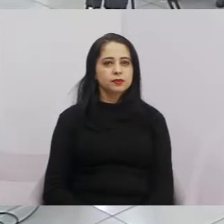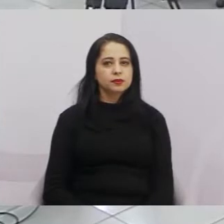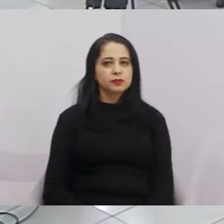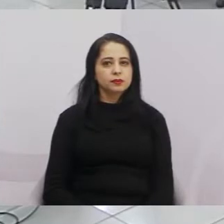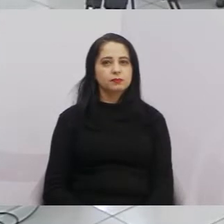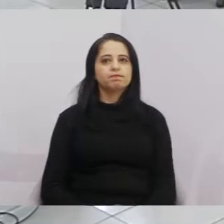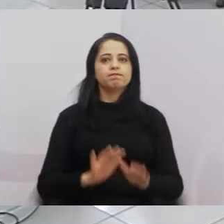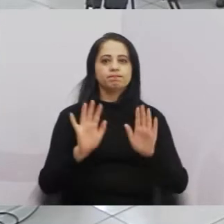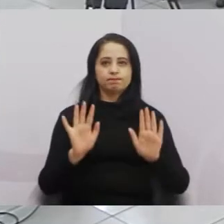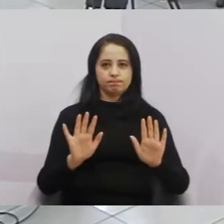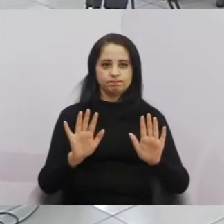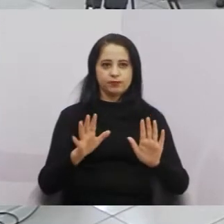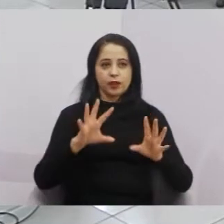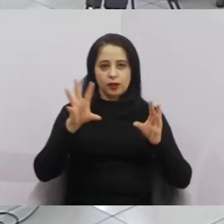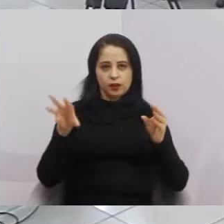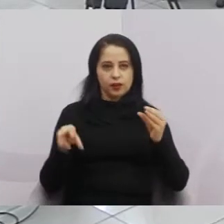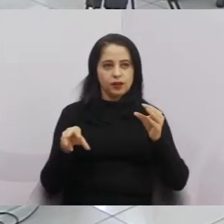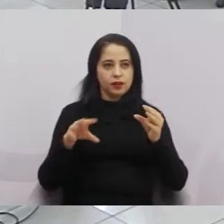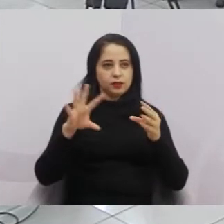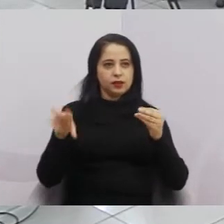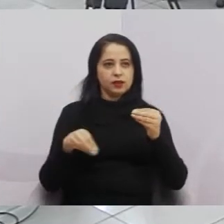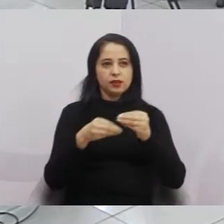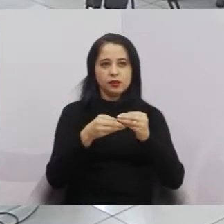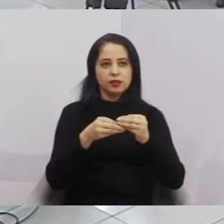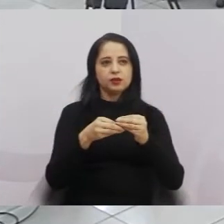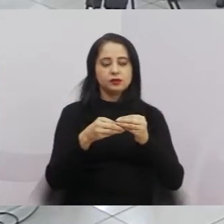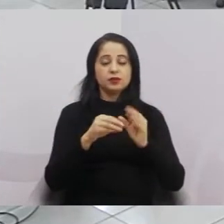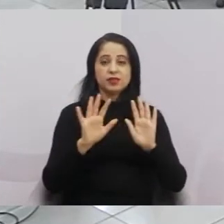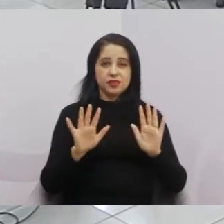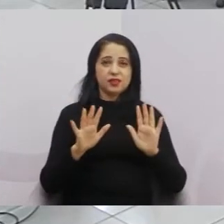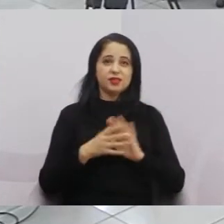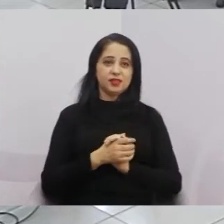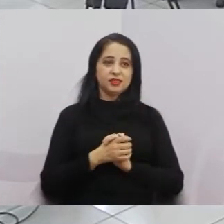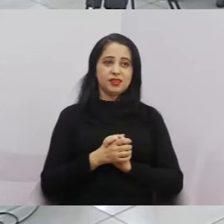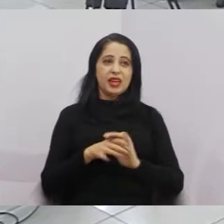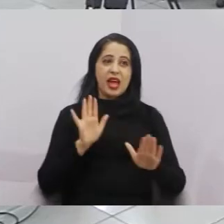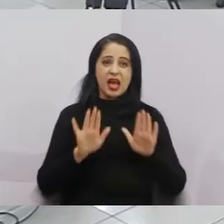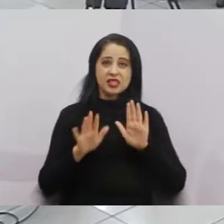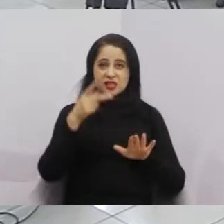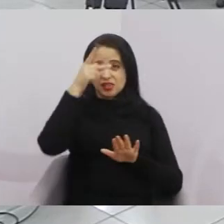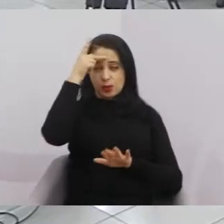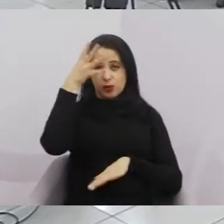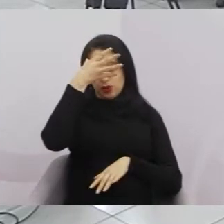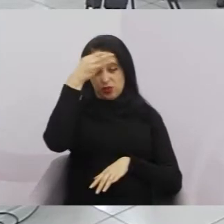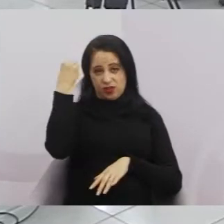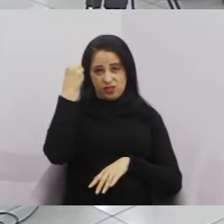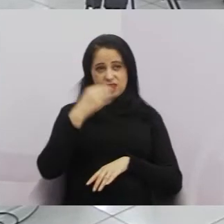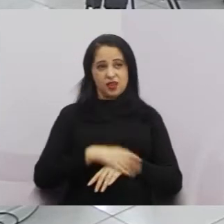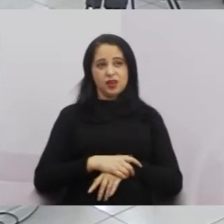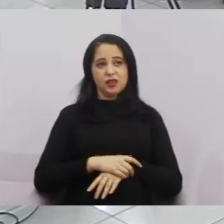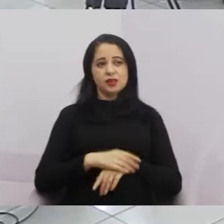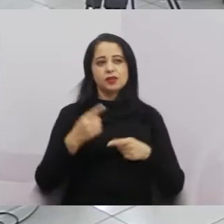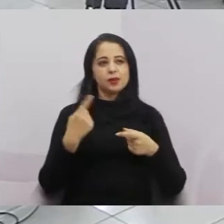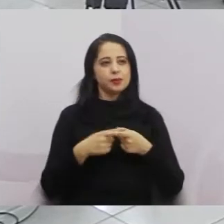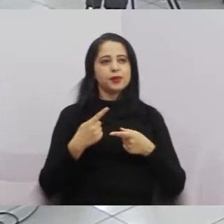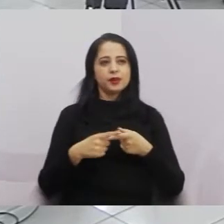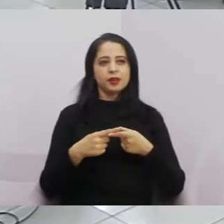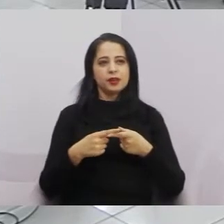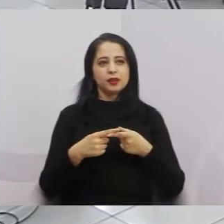Sr. Presidente, também quero contribuir daqui. parece que as pessoas esquecem a história. Quando diz que na última